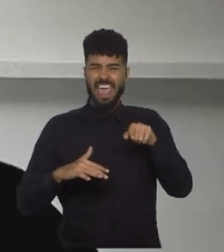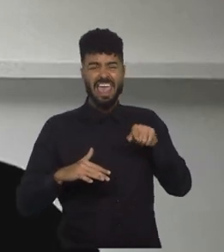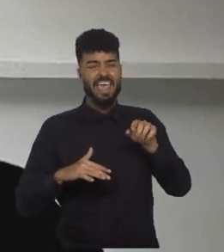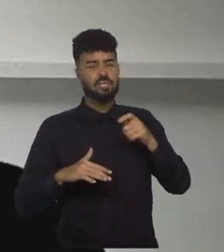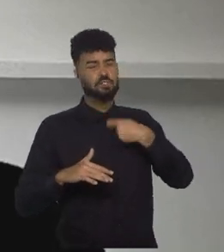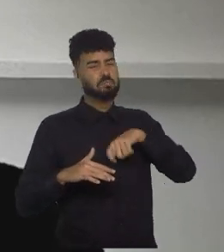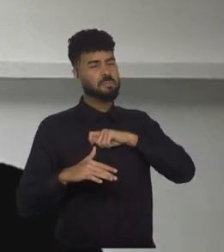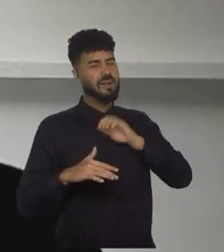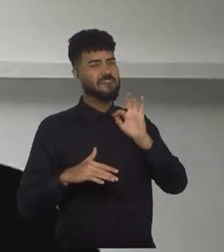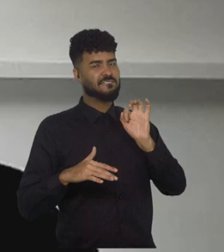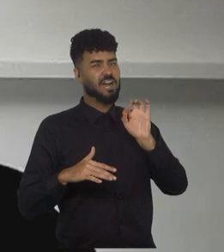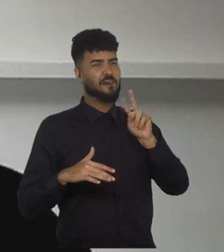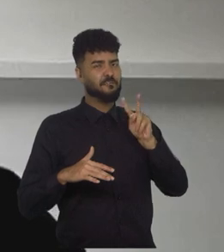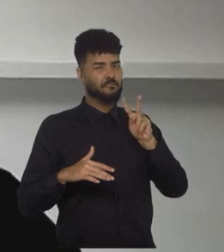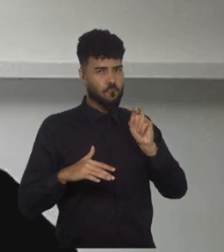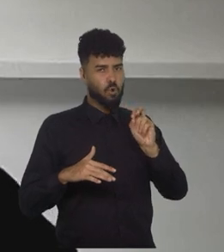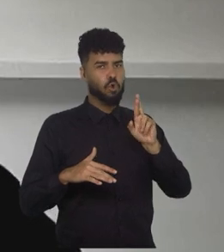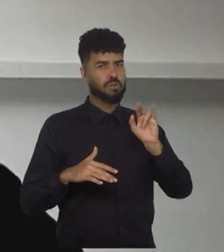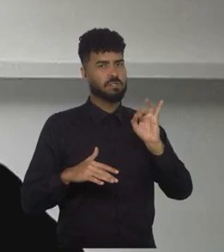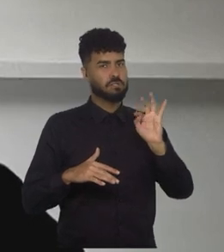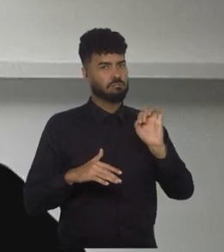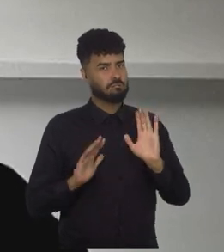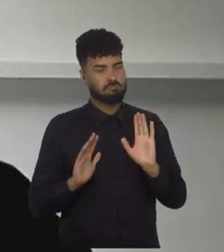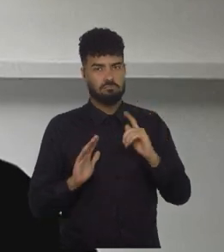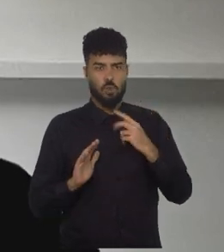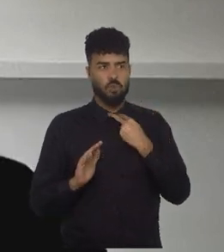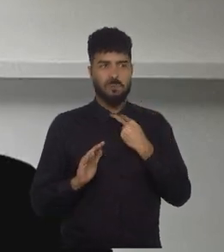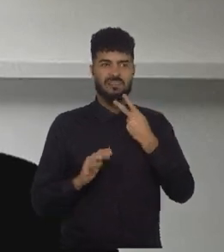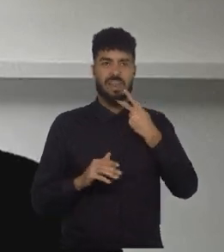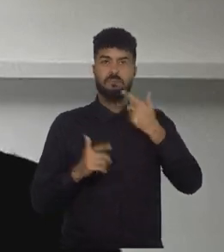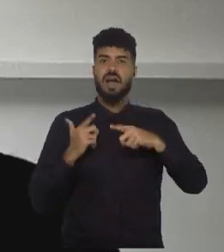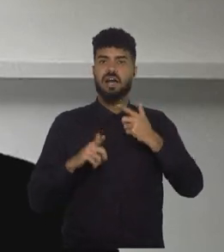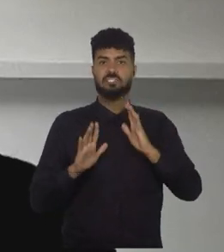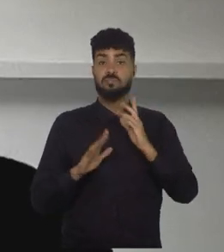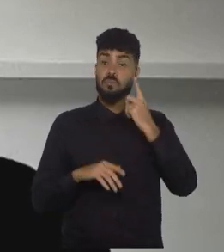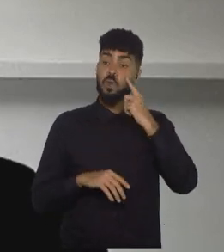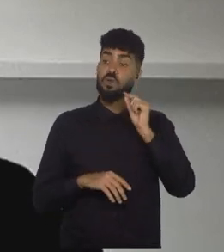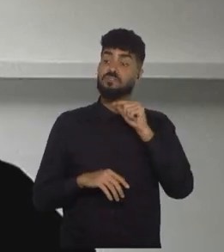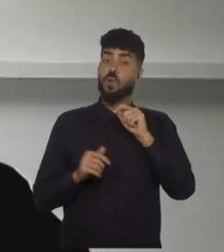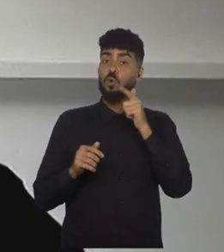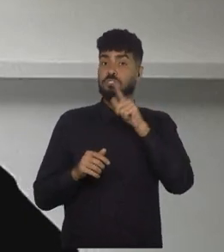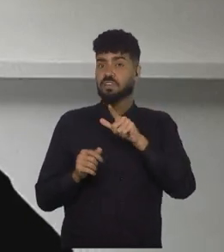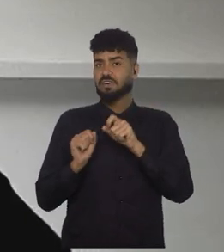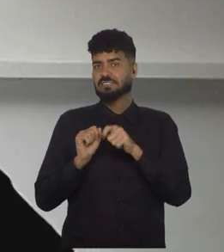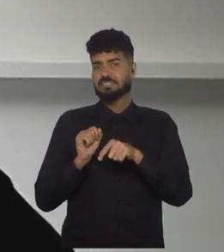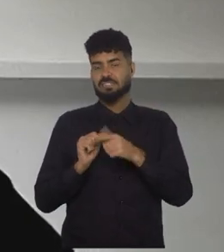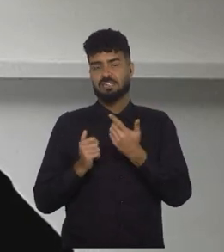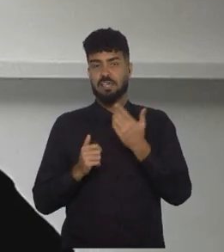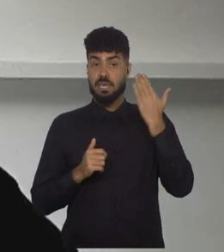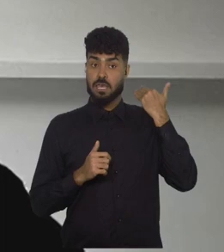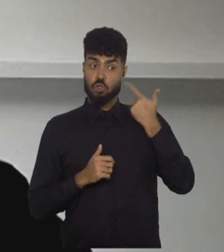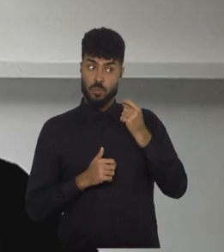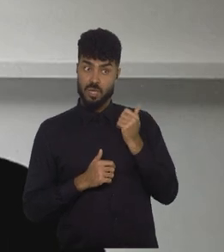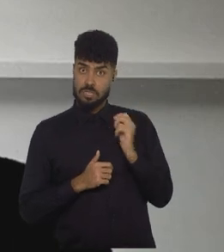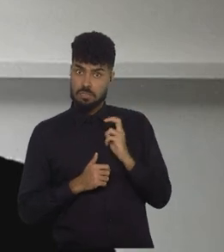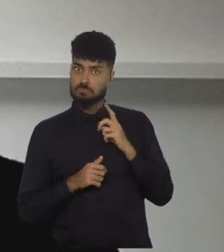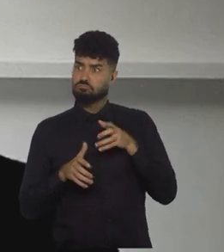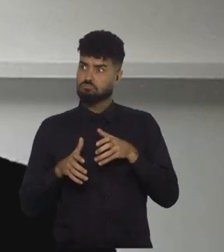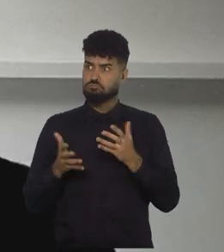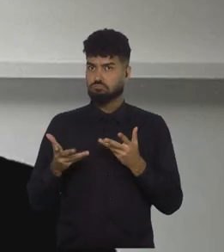Não tem como pedir muito disso. Vamos ver o que é que a Costa Rica consegue fazer. Em 2015, foi um rendimento interessante, né?